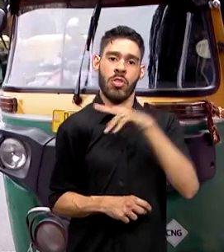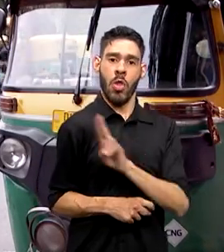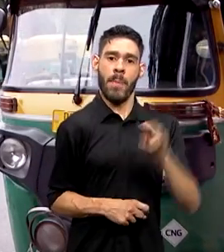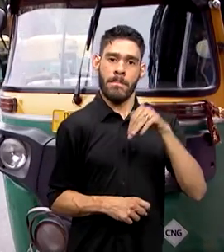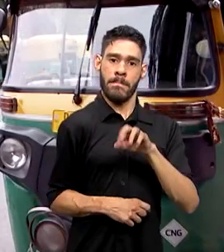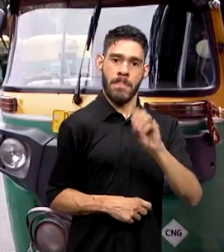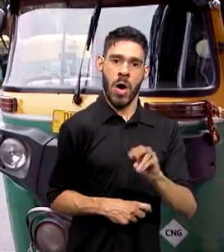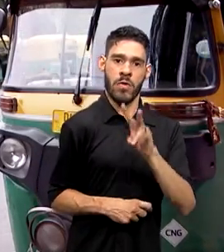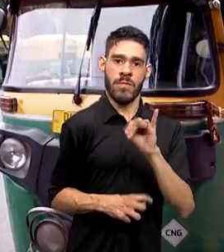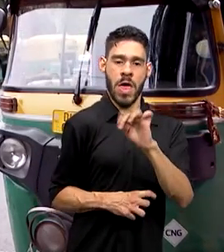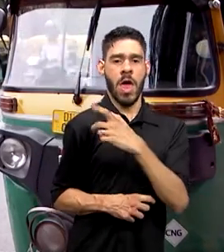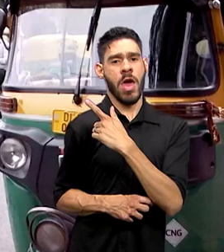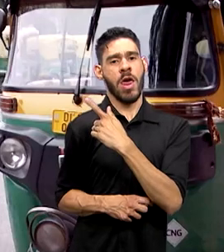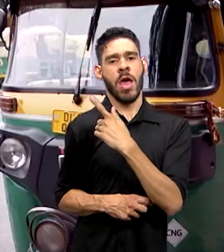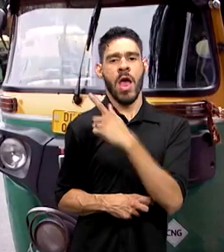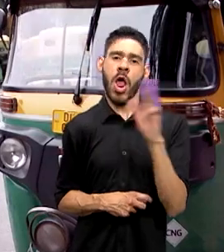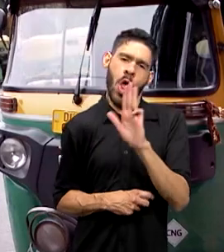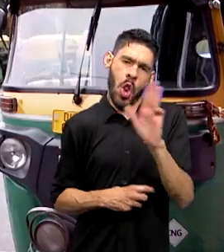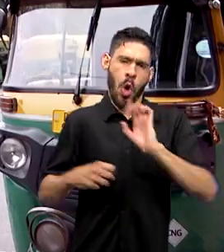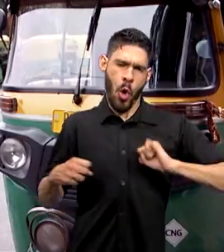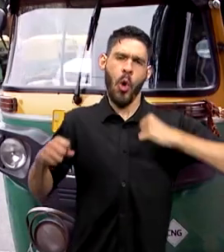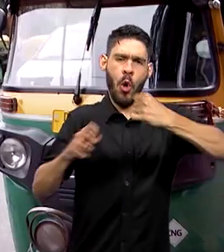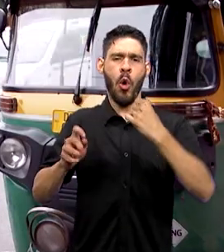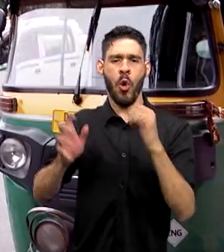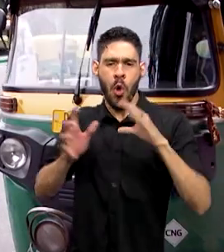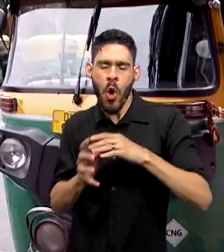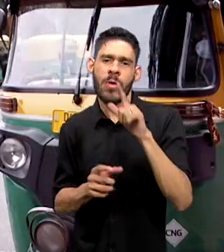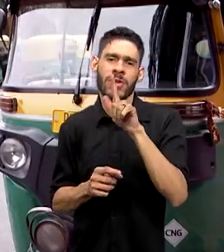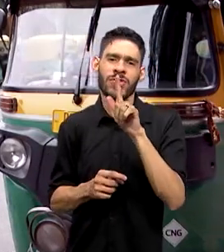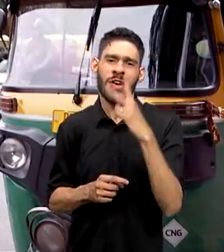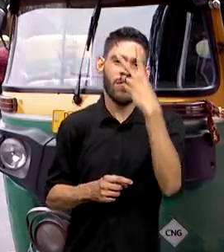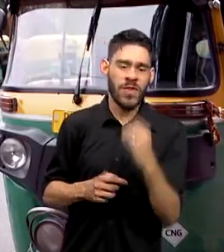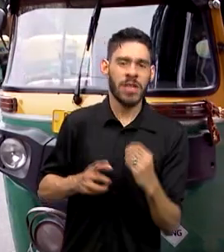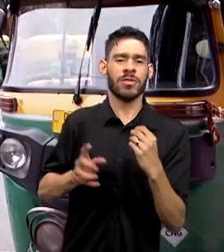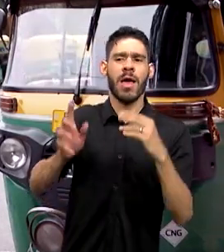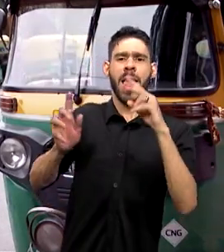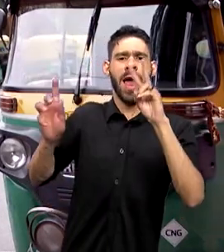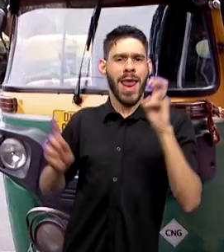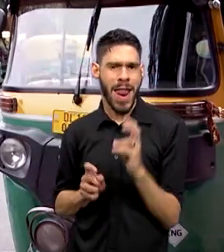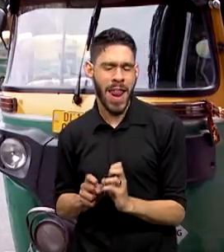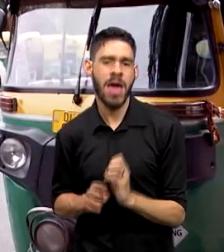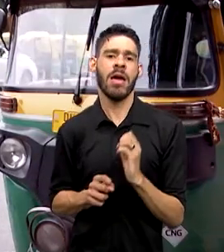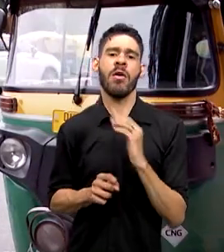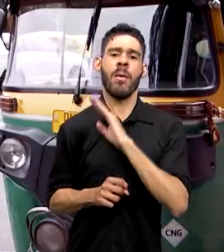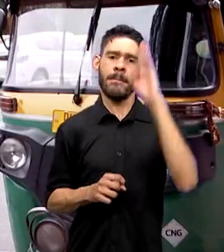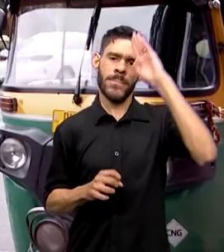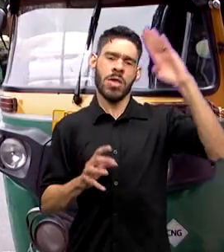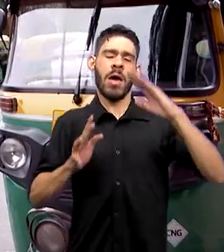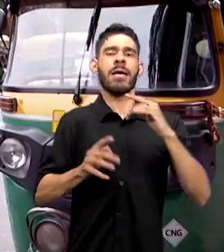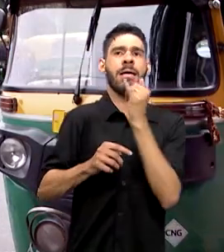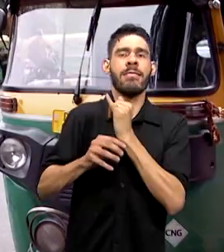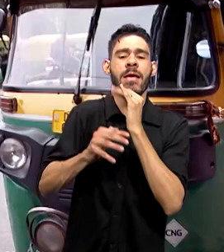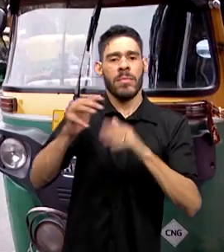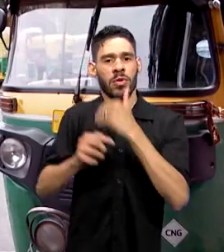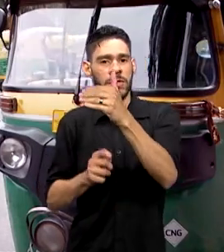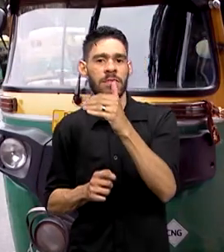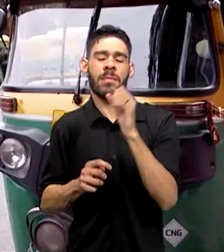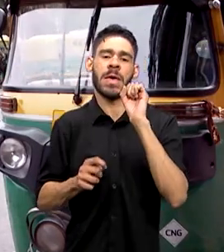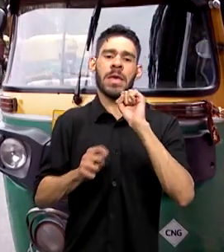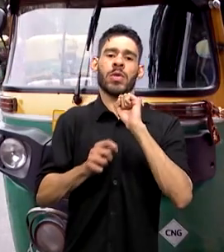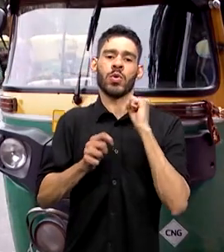Lula vai defender no G20 temas que são prioridades para o governo federal, como desenvolvimento sustentável,